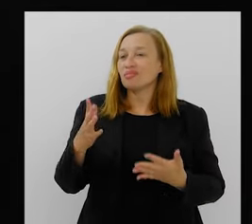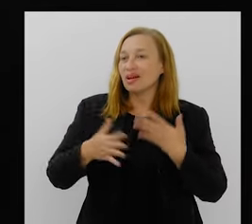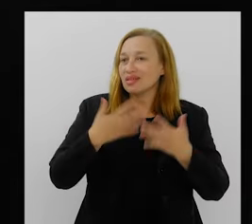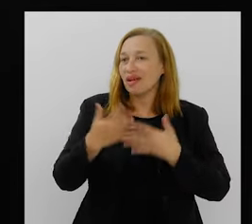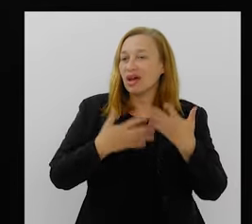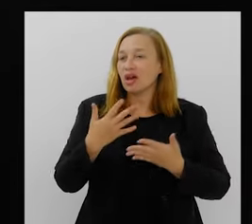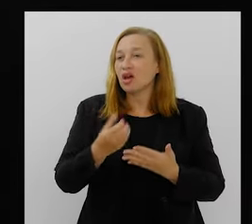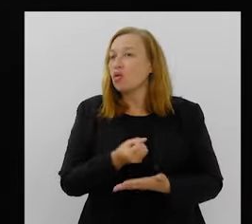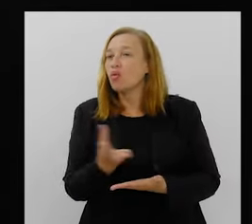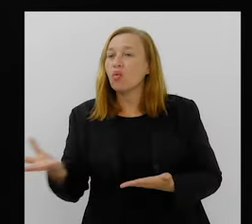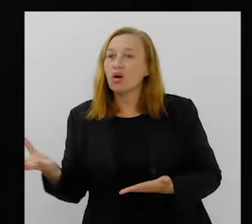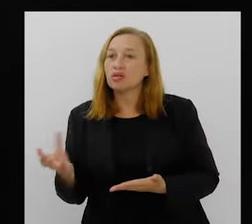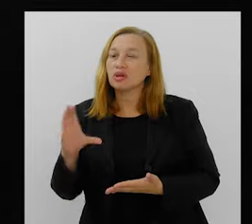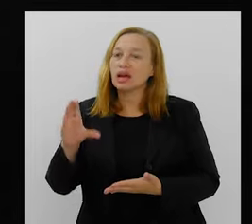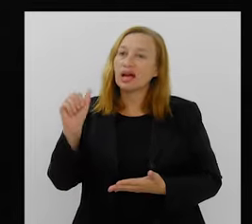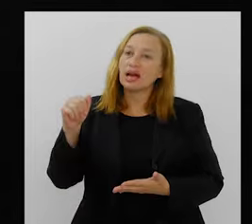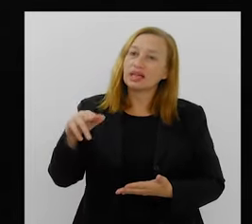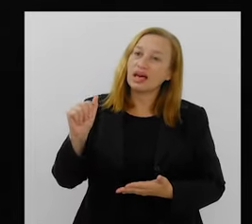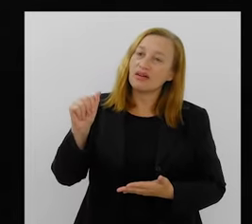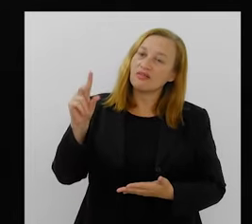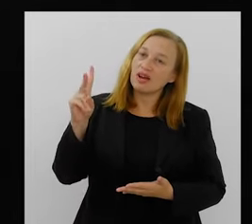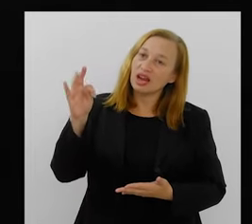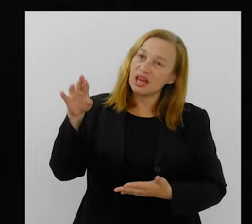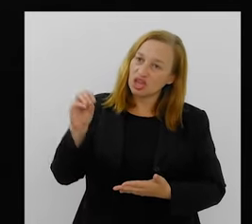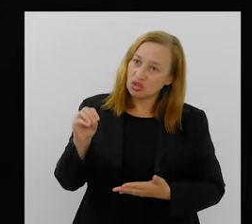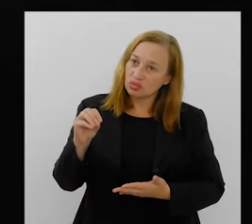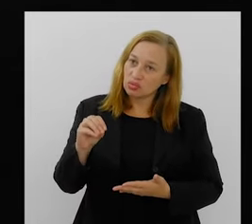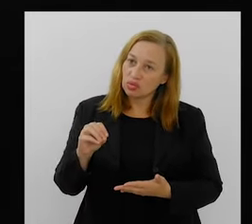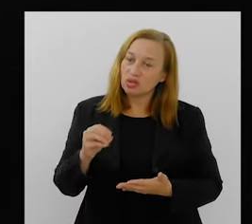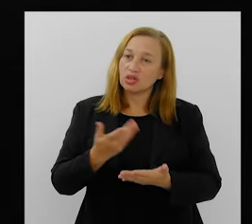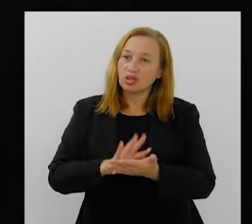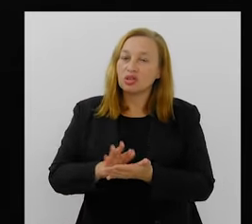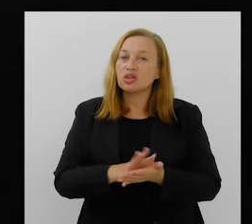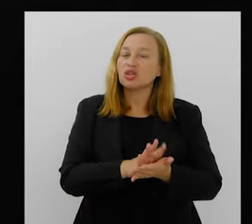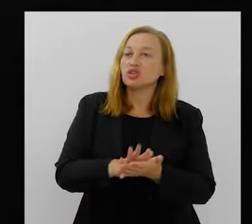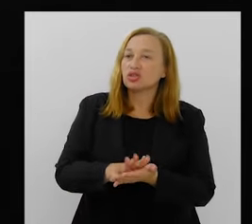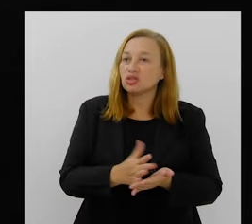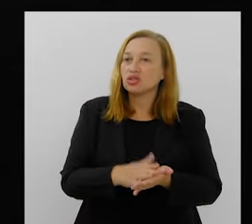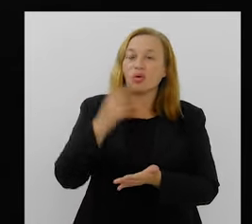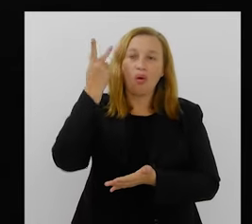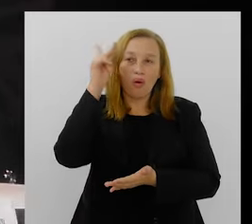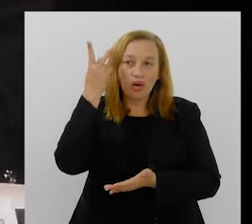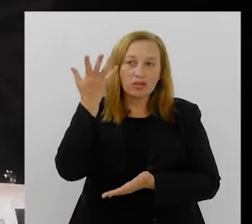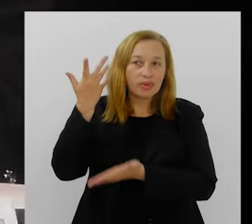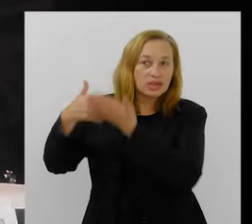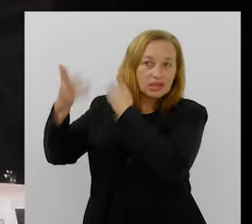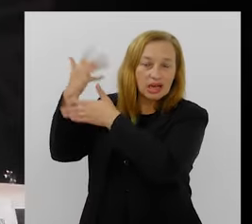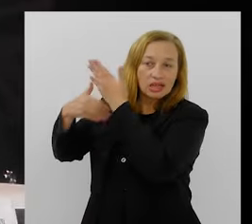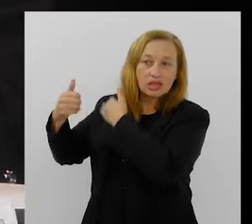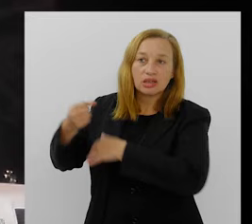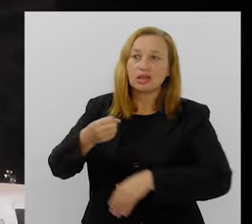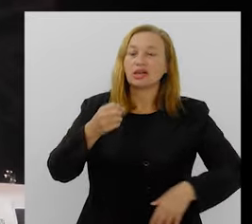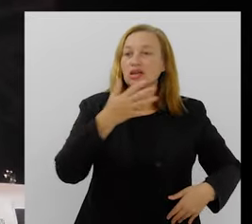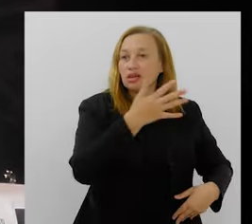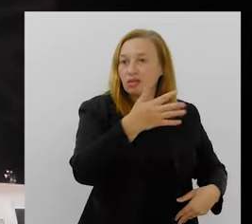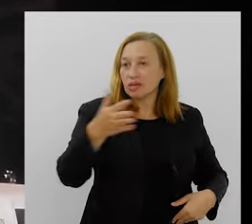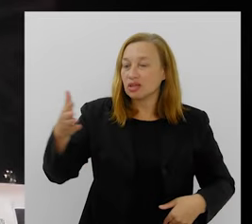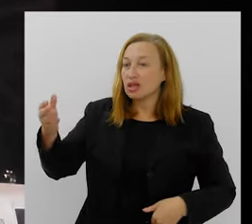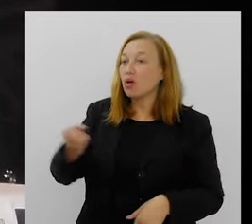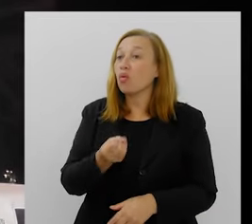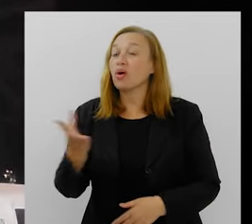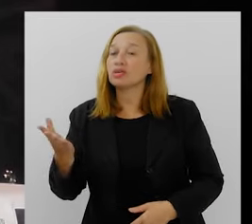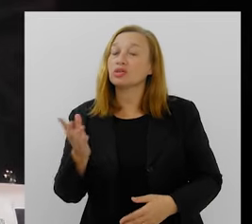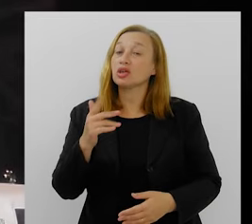quantos Carnavalesco ficaram esquecidos na história de uma escola de samba? Quantos casais mensais lhe portam a liga? Desculpa te